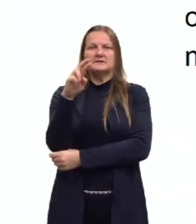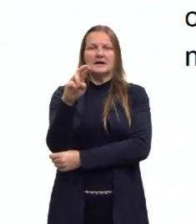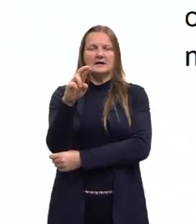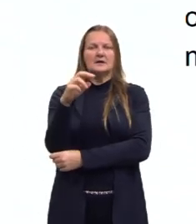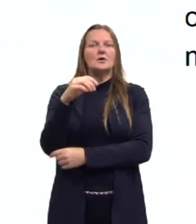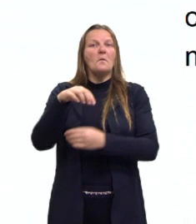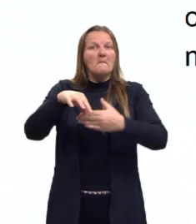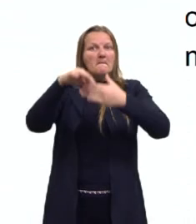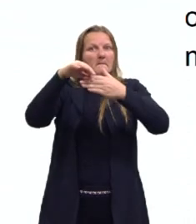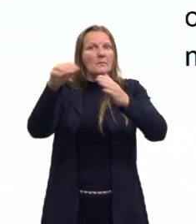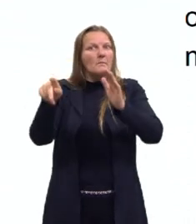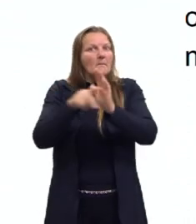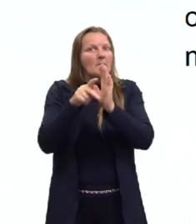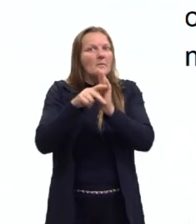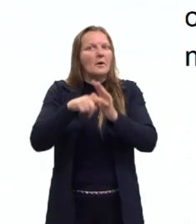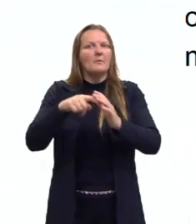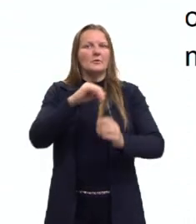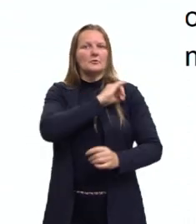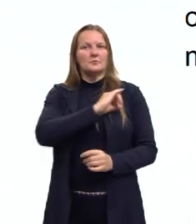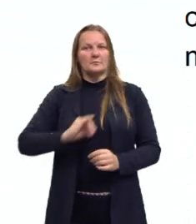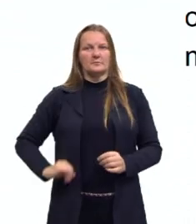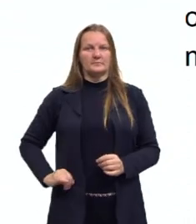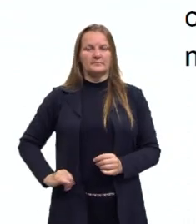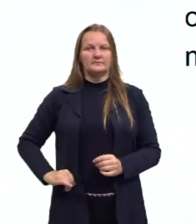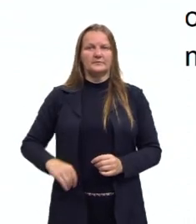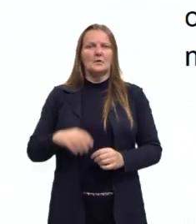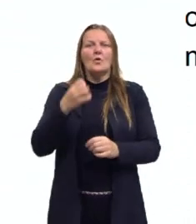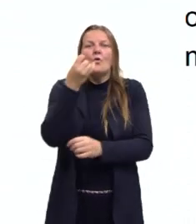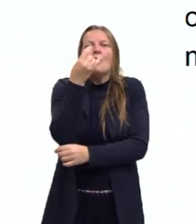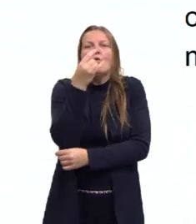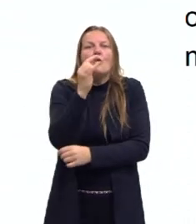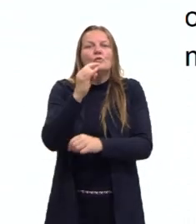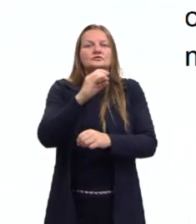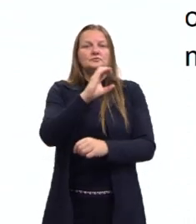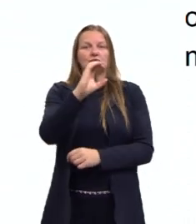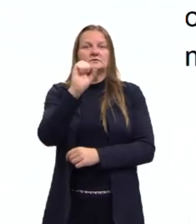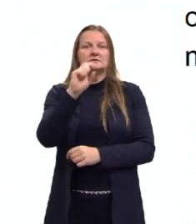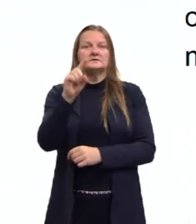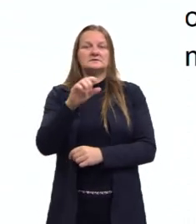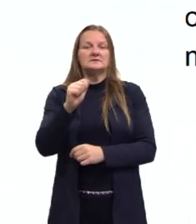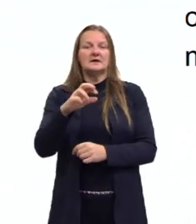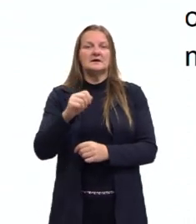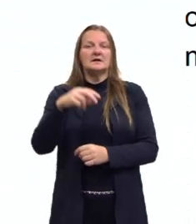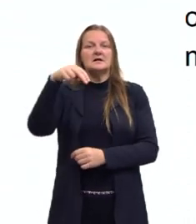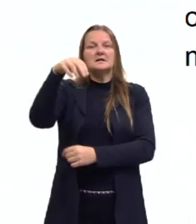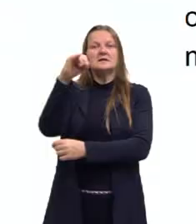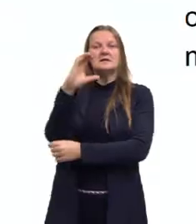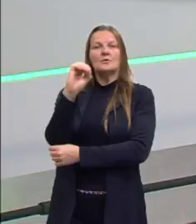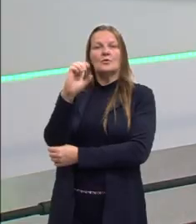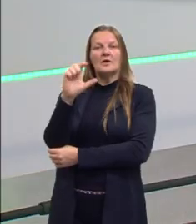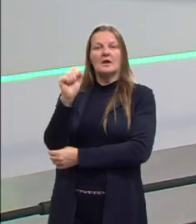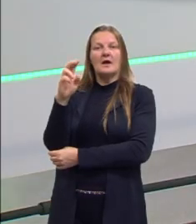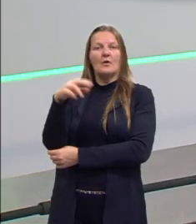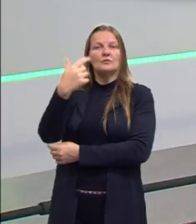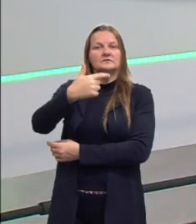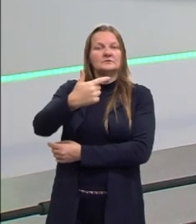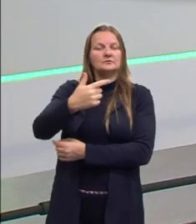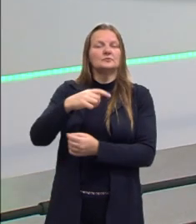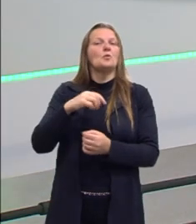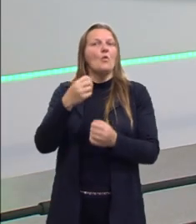o imperador da Rússia. O último Kizar foi Nicolau II, e a vai falar um pouquinho dele também.